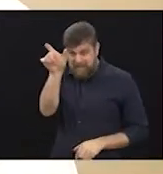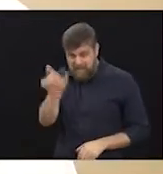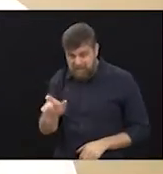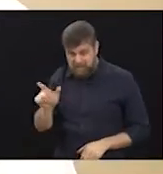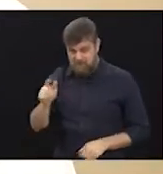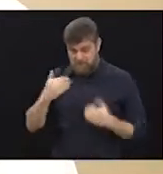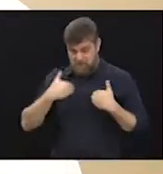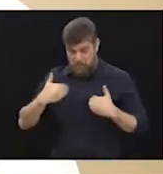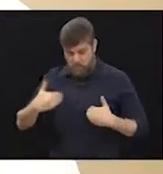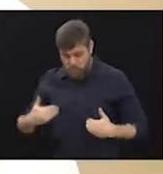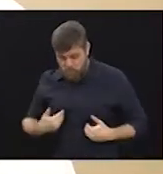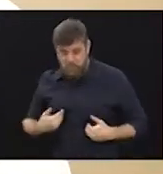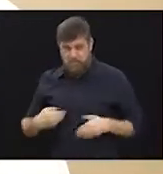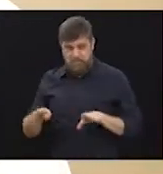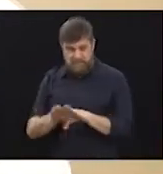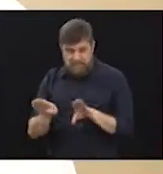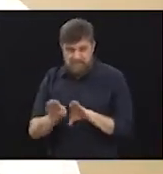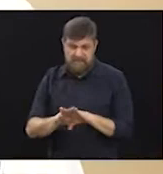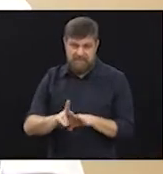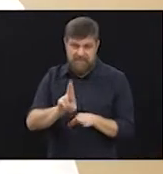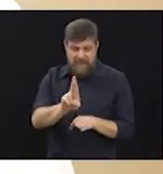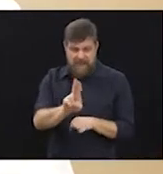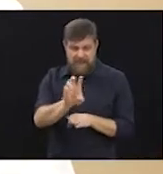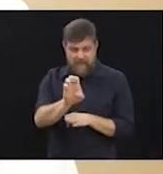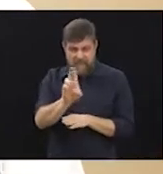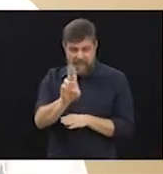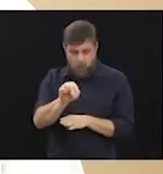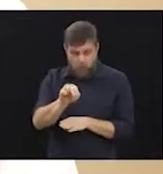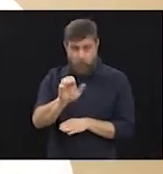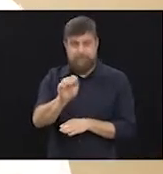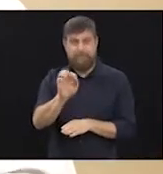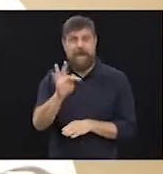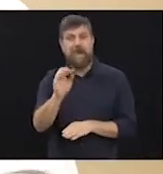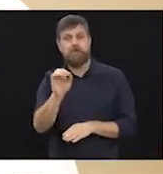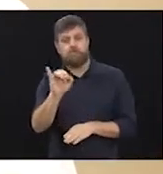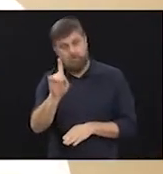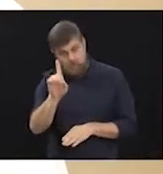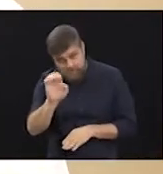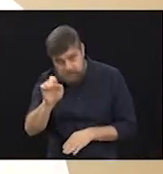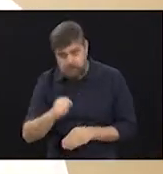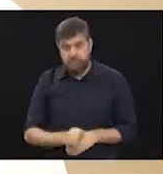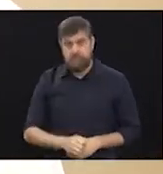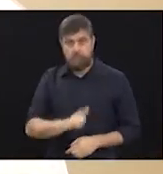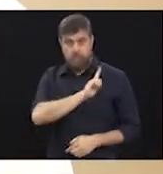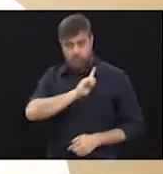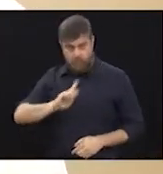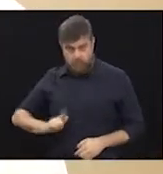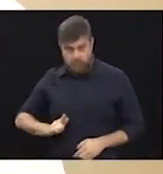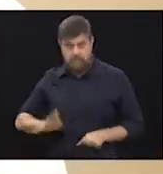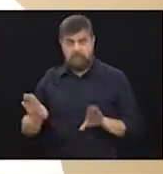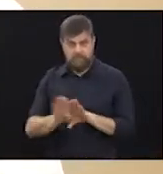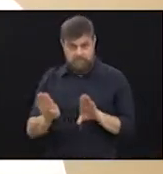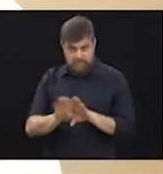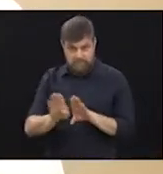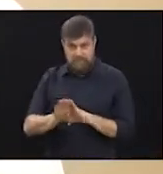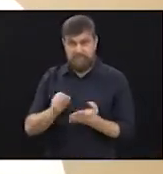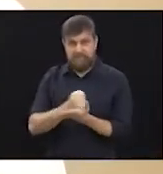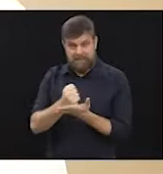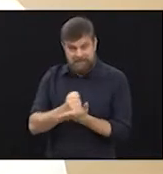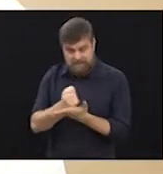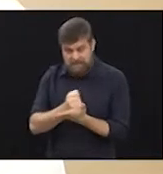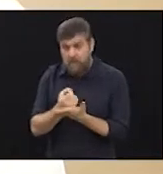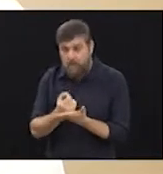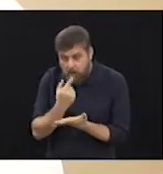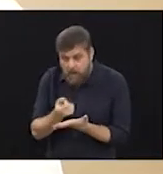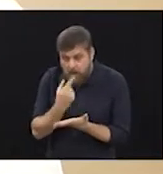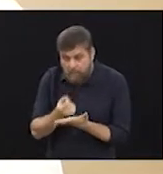imunológica, como uma artrite reumatóide, por exemplo, que a gente vê bastante, o governo atualmente fornece essa